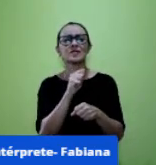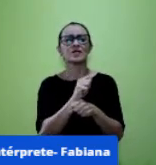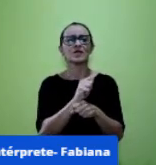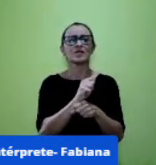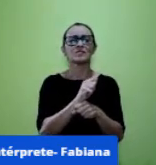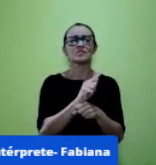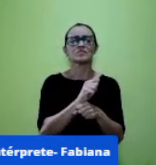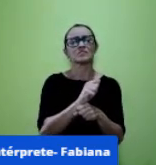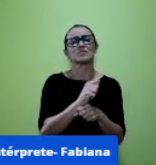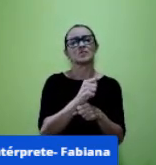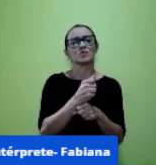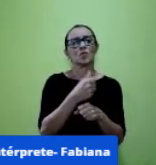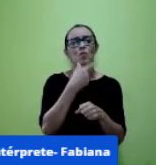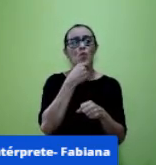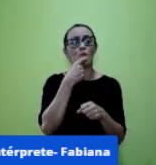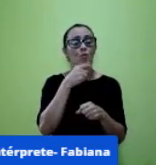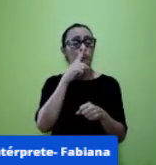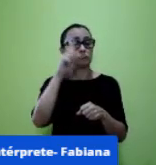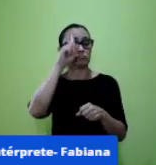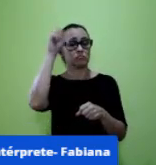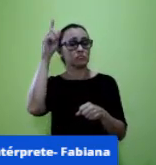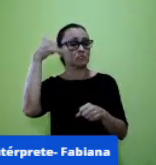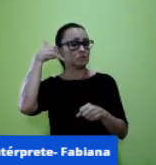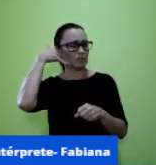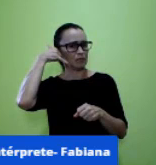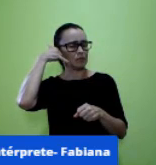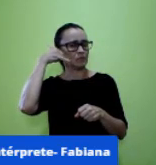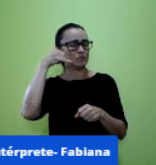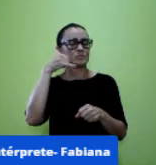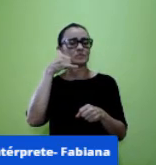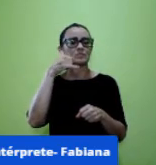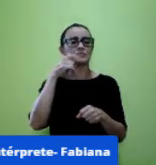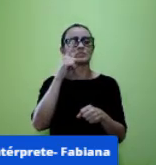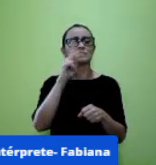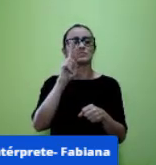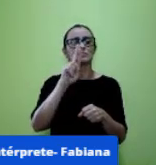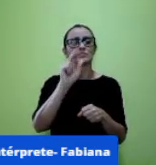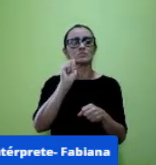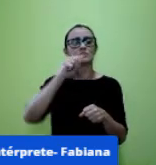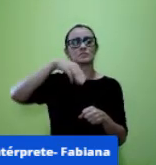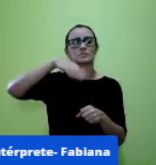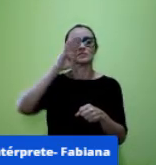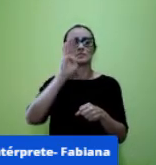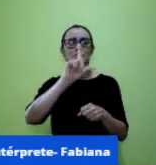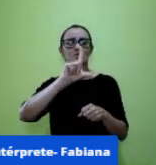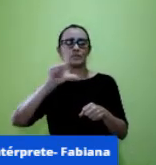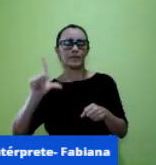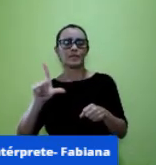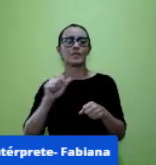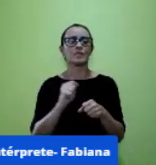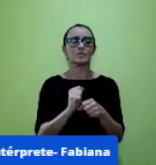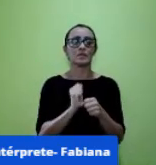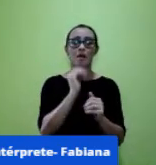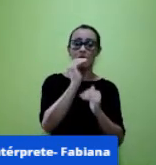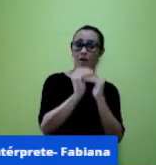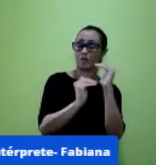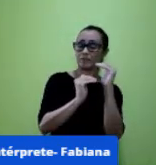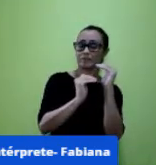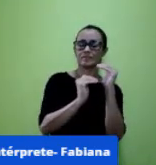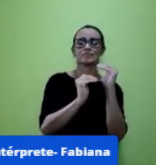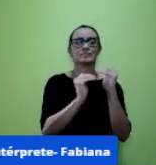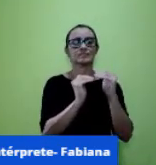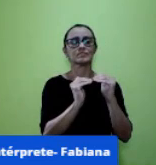telefone e tudo ele vem né ele é o primeiro passo assim para uma evolução vamos dizer